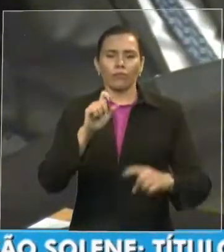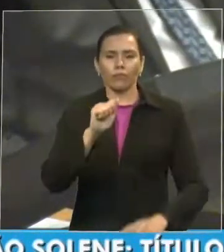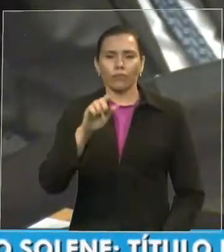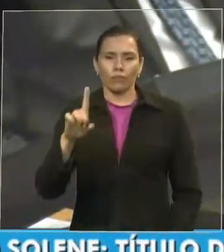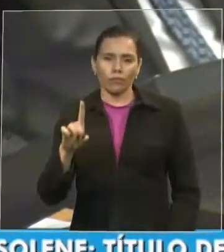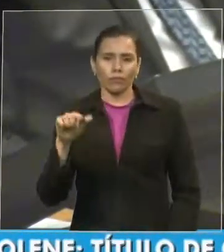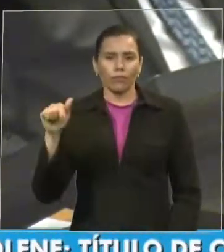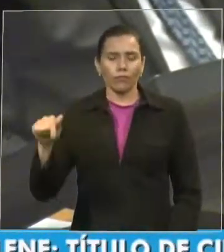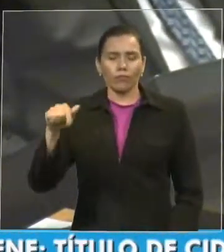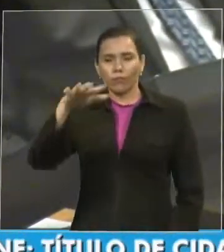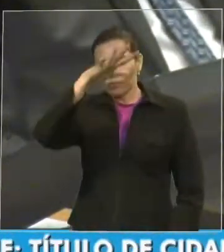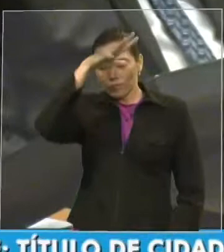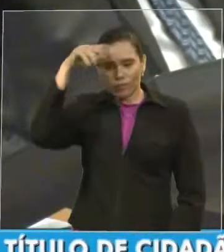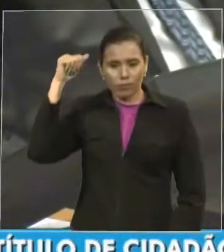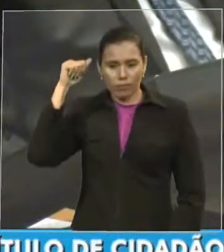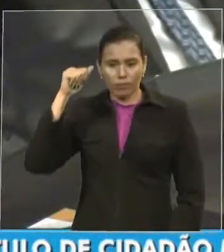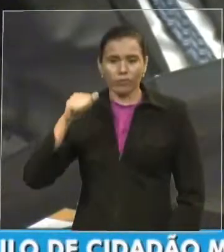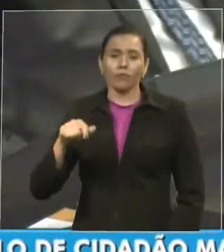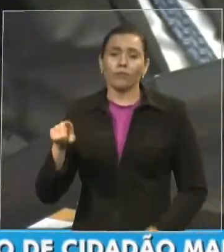Irmão do homenageado.